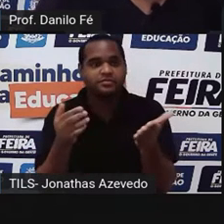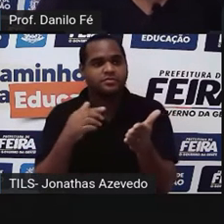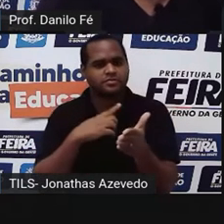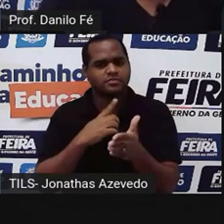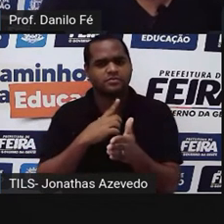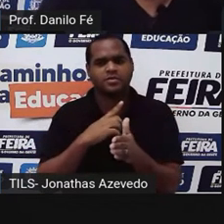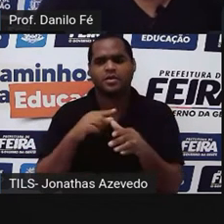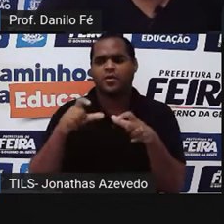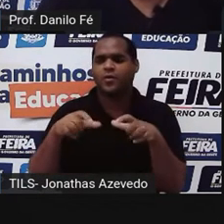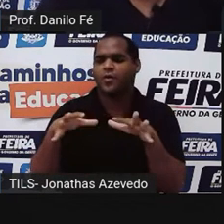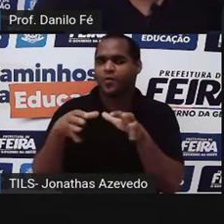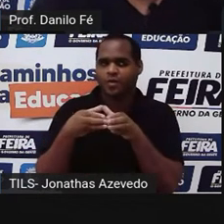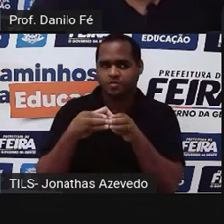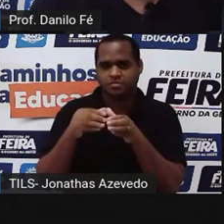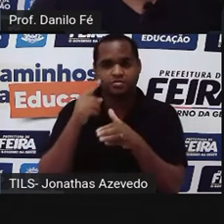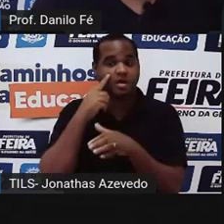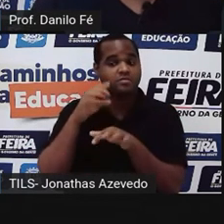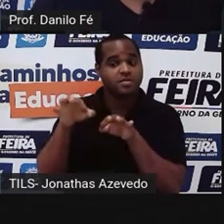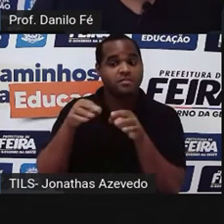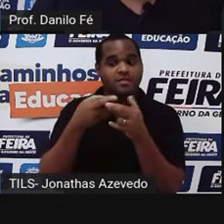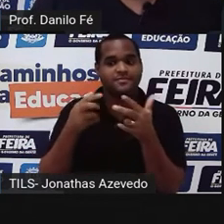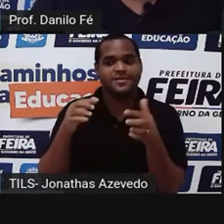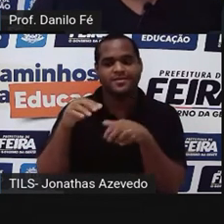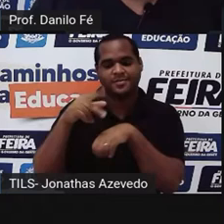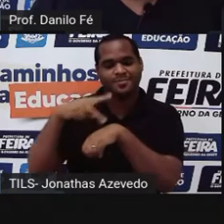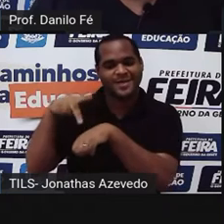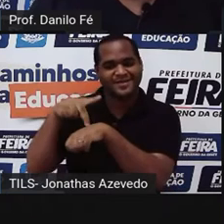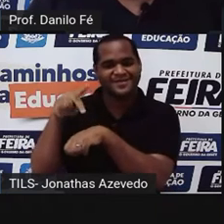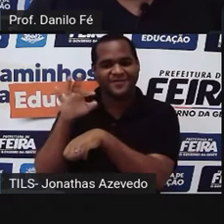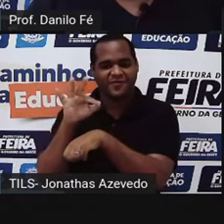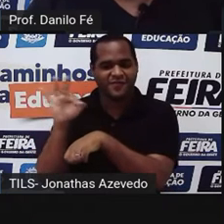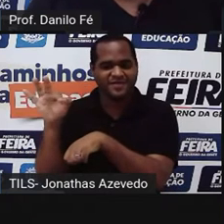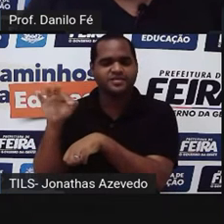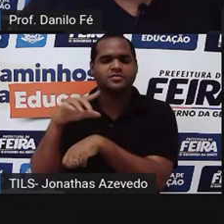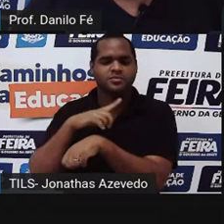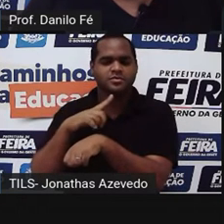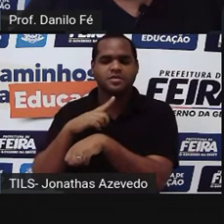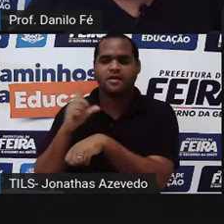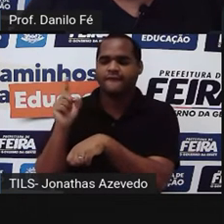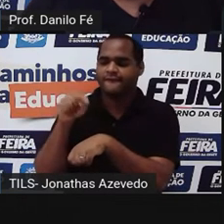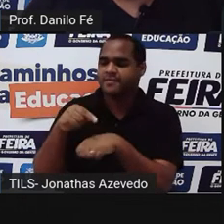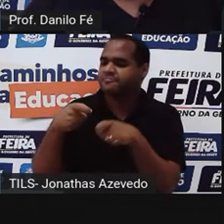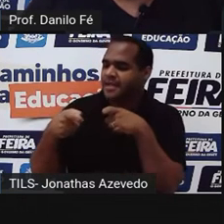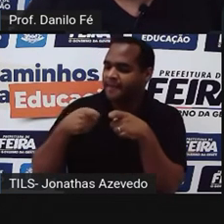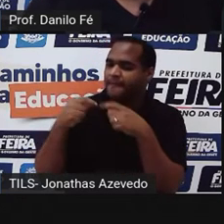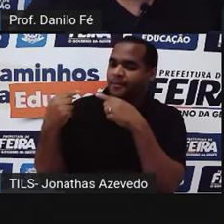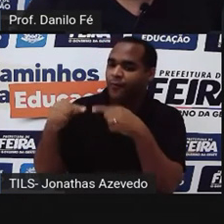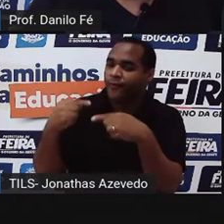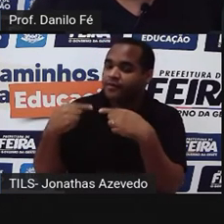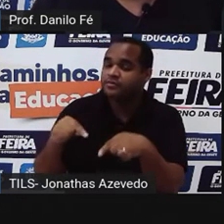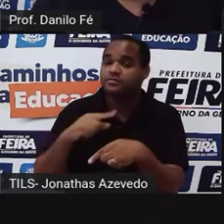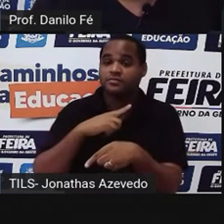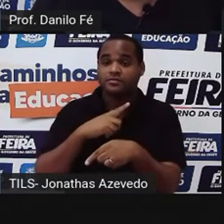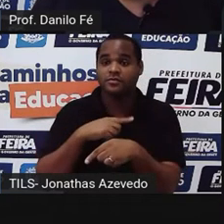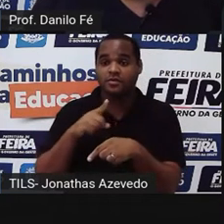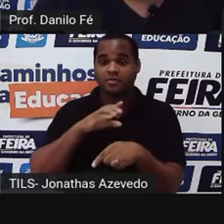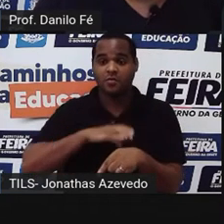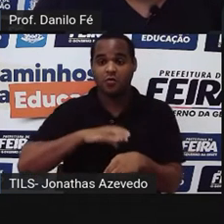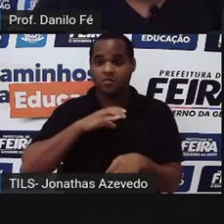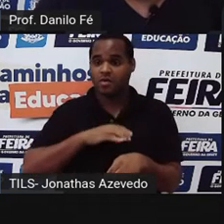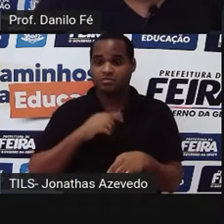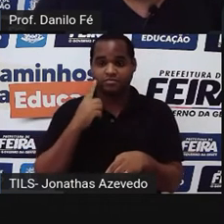potência sua aliada. A França era uma potência que vinha fazer guerra contra ele. Portugal não podia